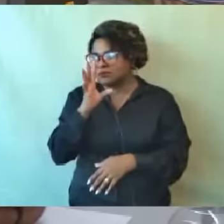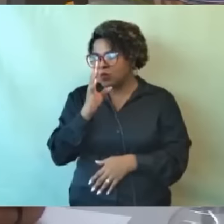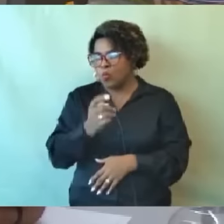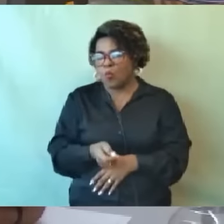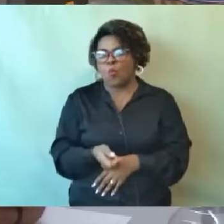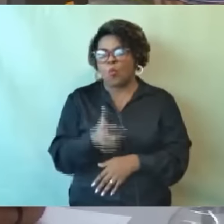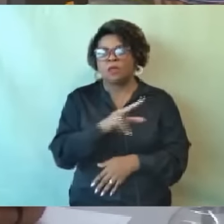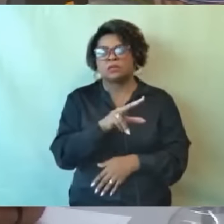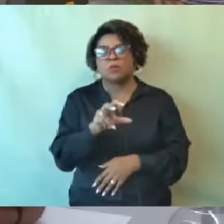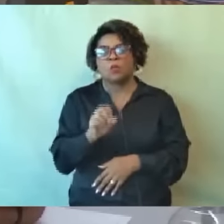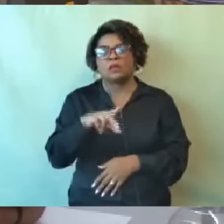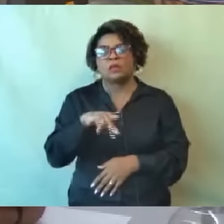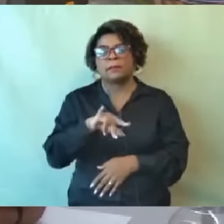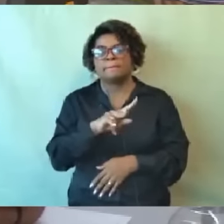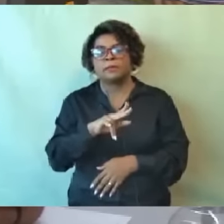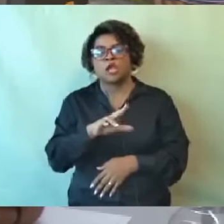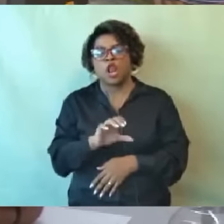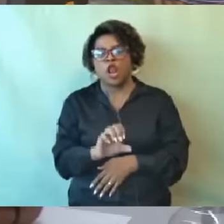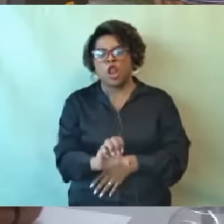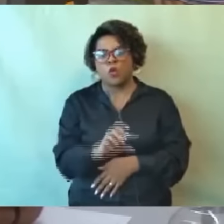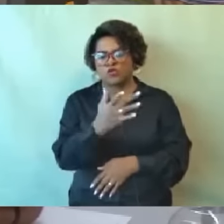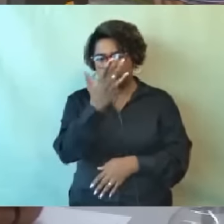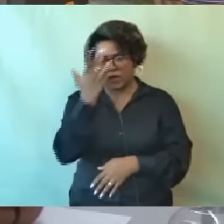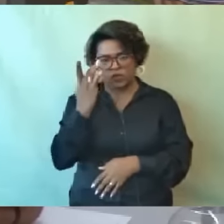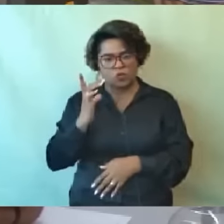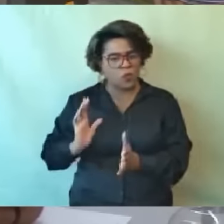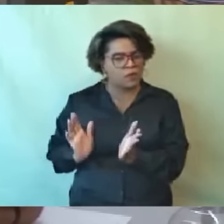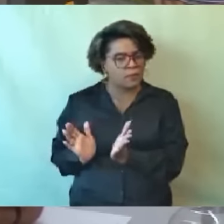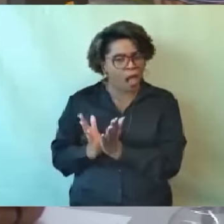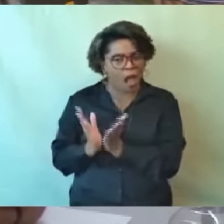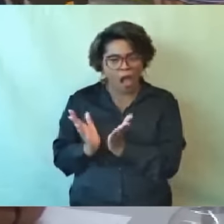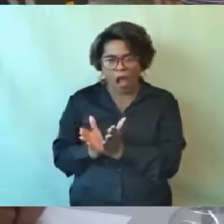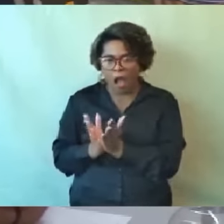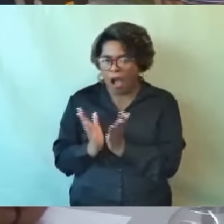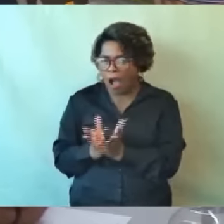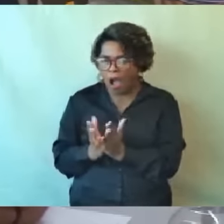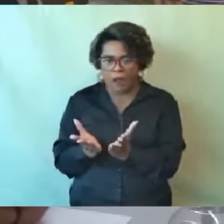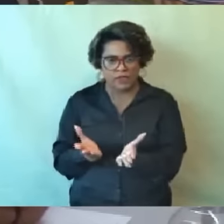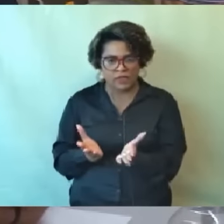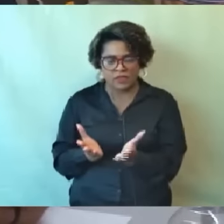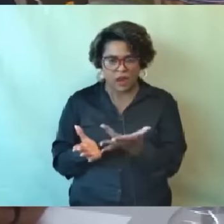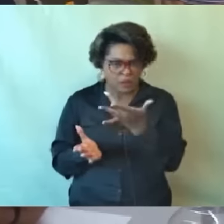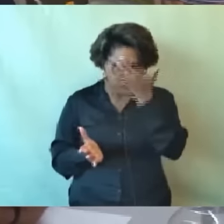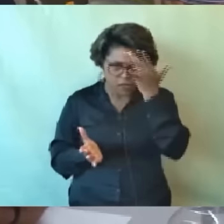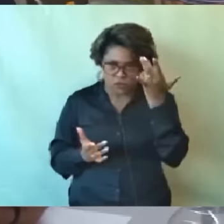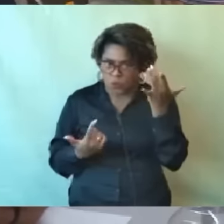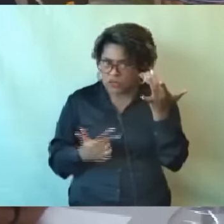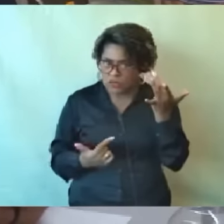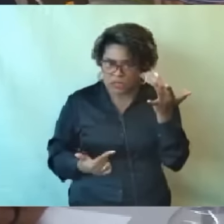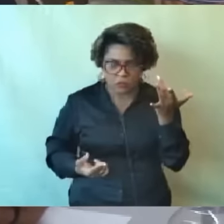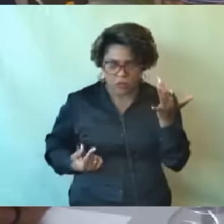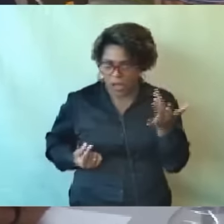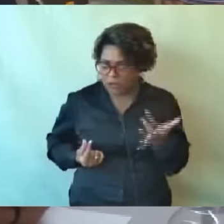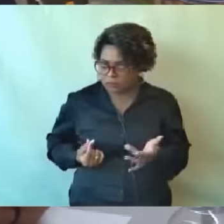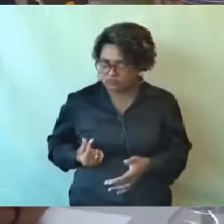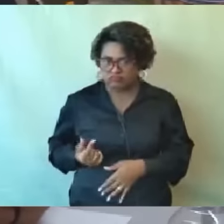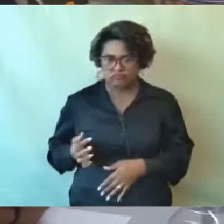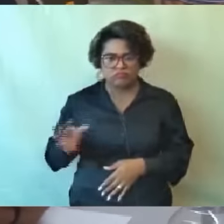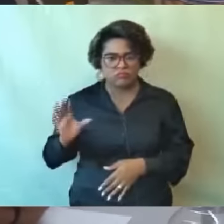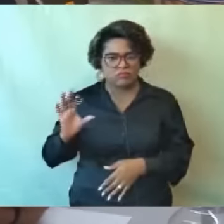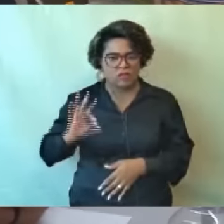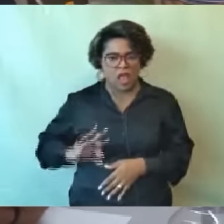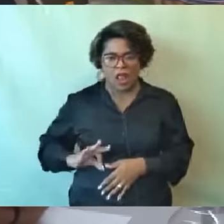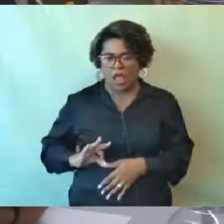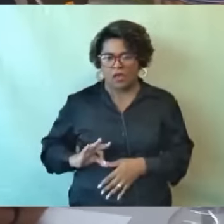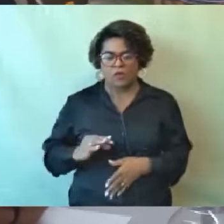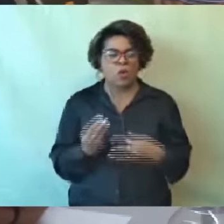têm renda, naturalmente fica difícil pagar as contas, naturalmente fica difícil pagar o aluguel quem não tem casa própria, a grande maioria da